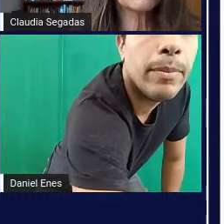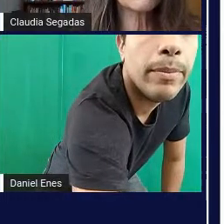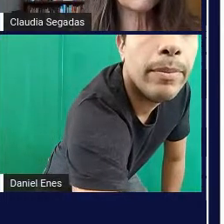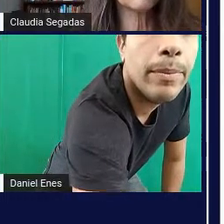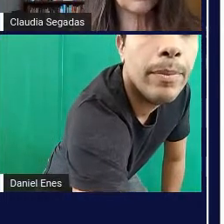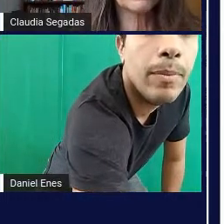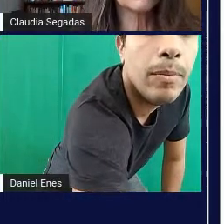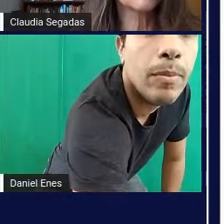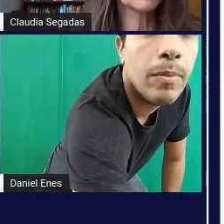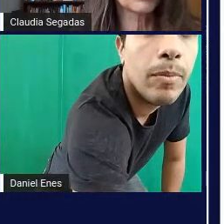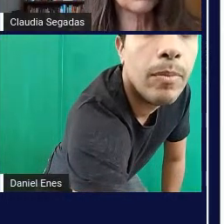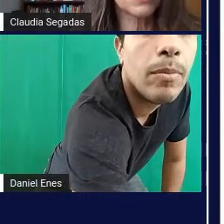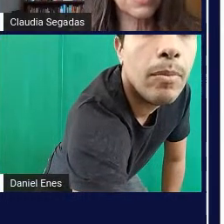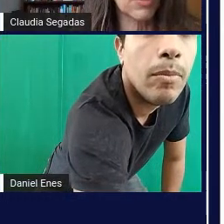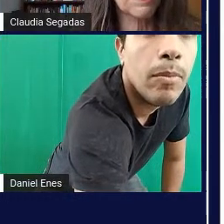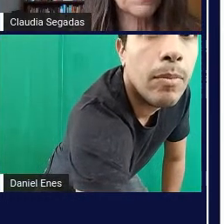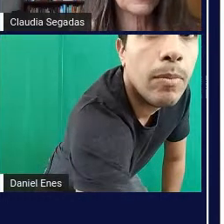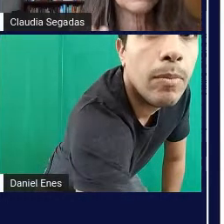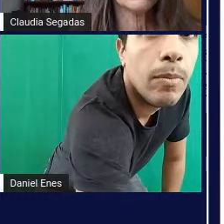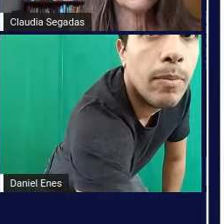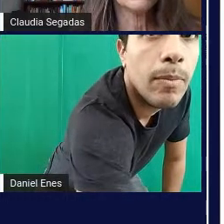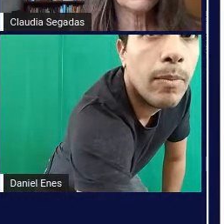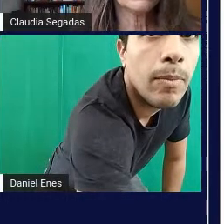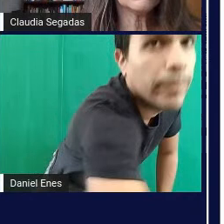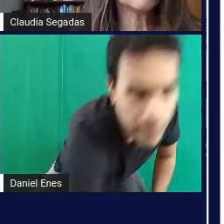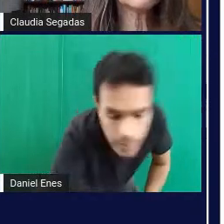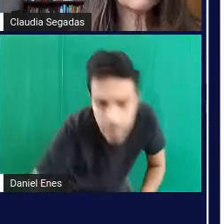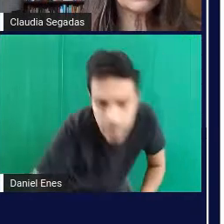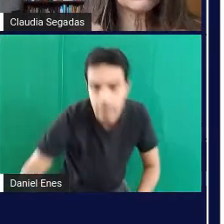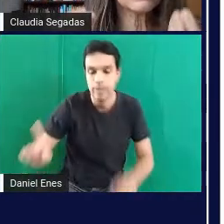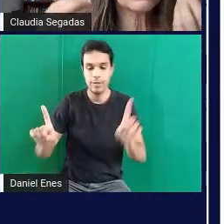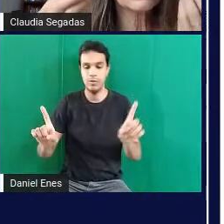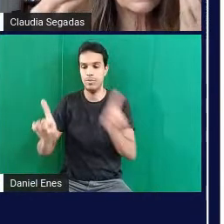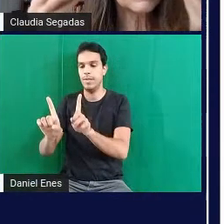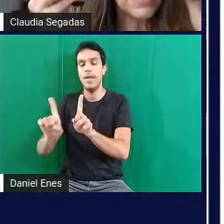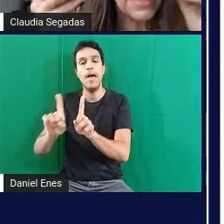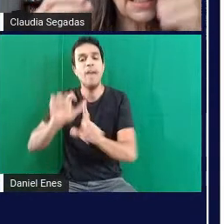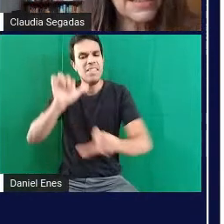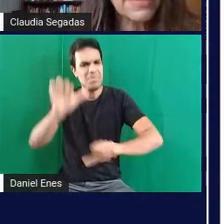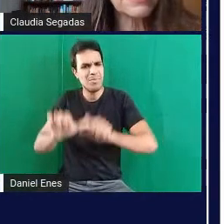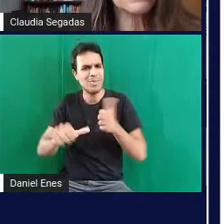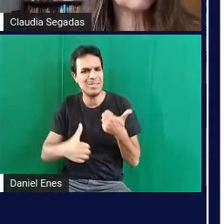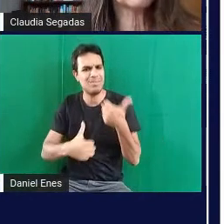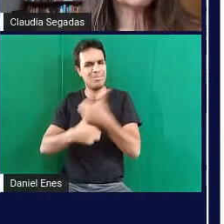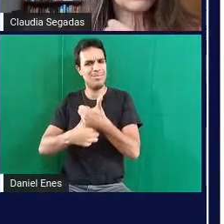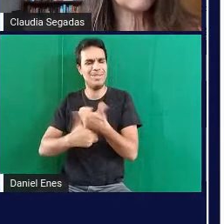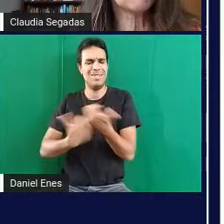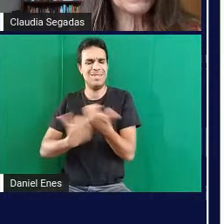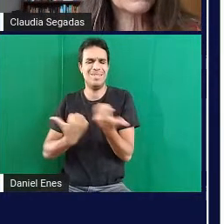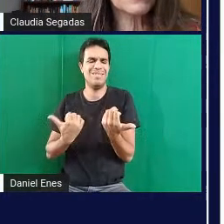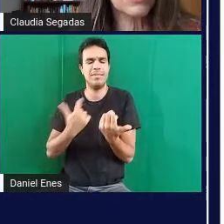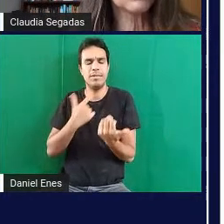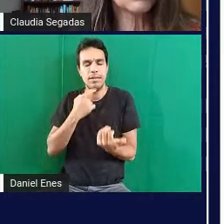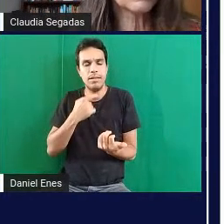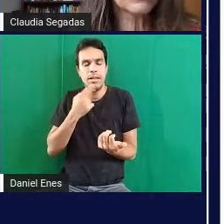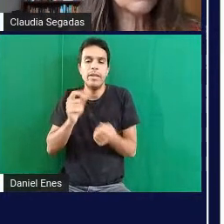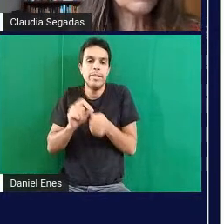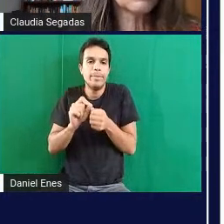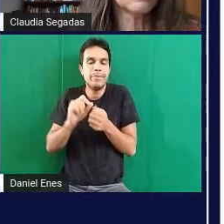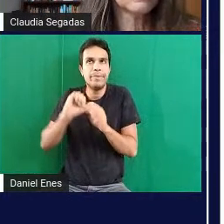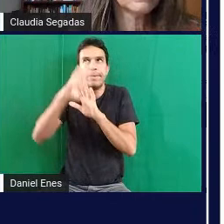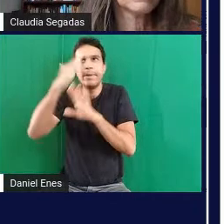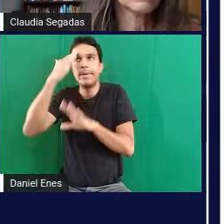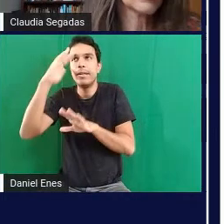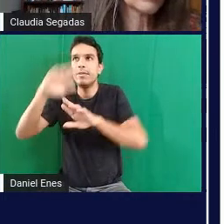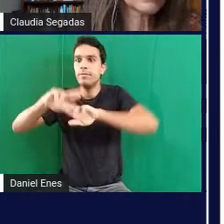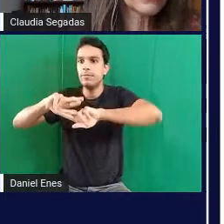auxílio por vezes se torna em substituição e conta tanto na realização quanto na compreensão do